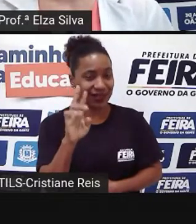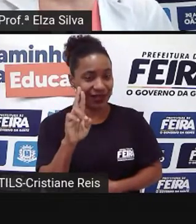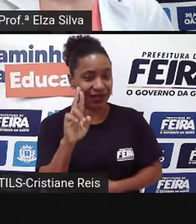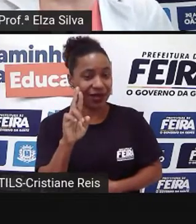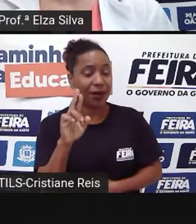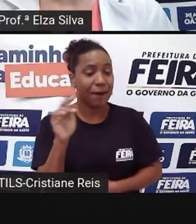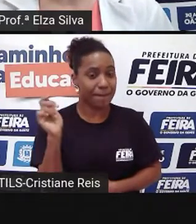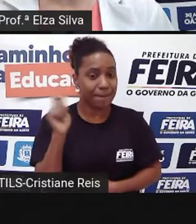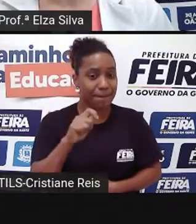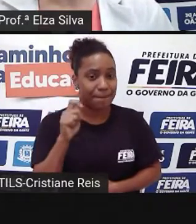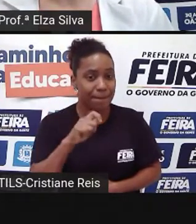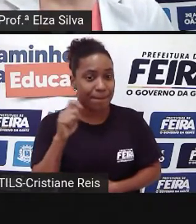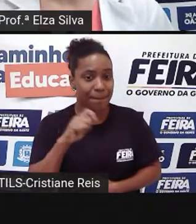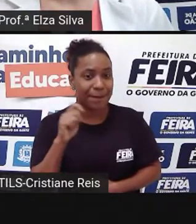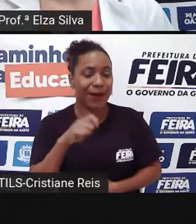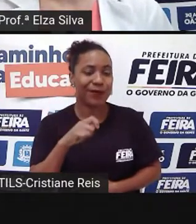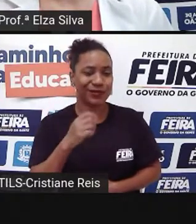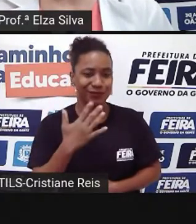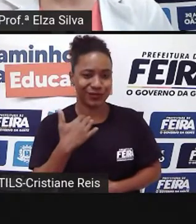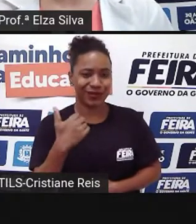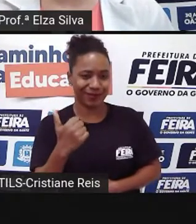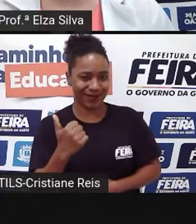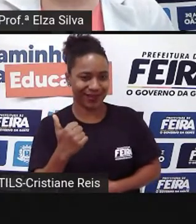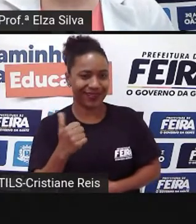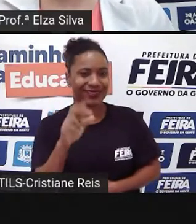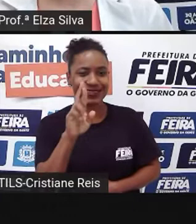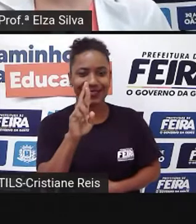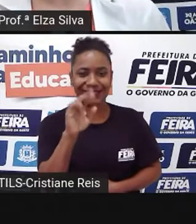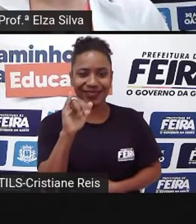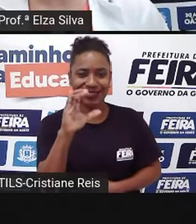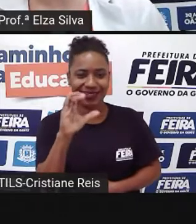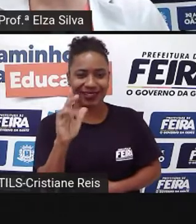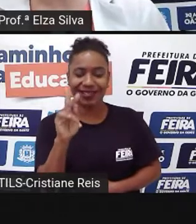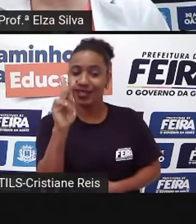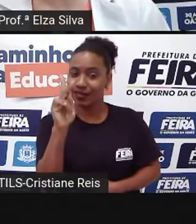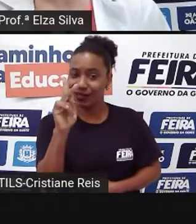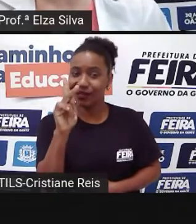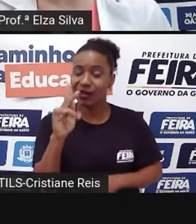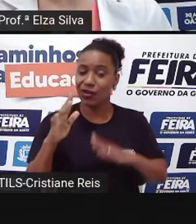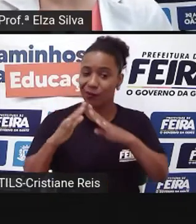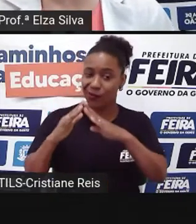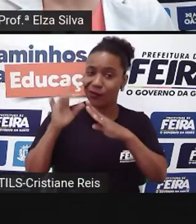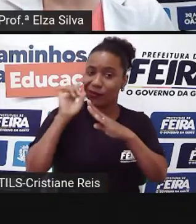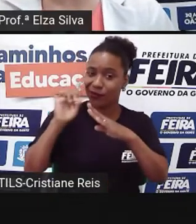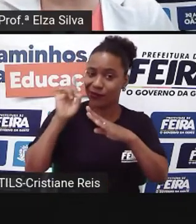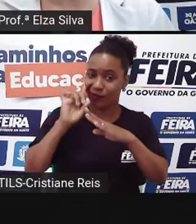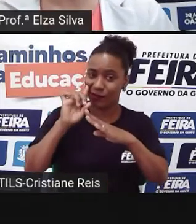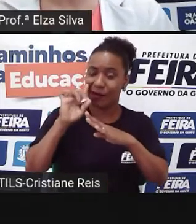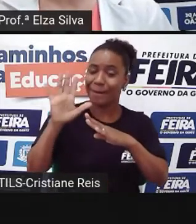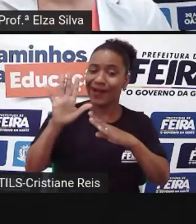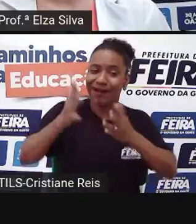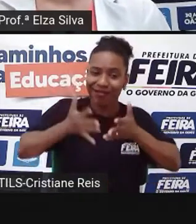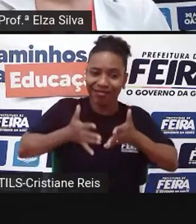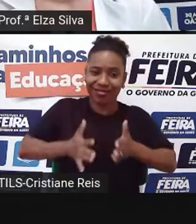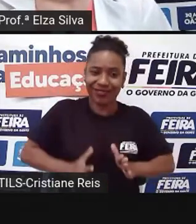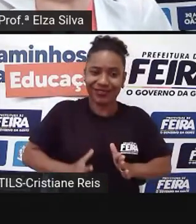Eu tenho 15 anos Eu moro na Califórnia Mas eu nasci no Brasil Portanto, sou brasileira